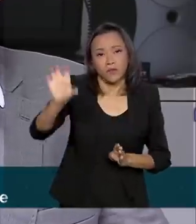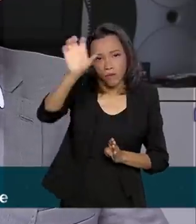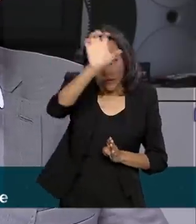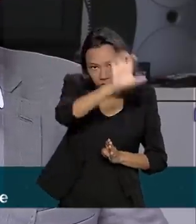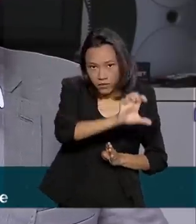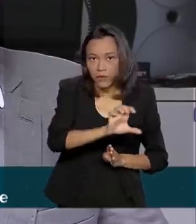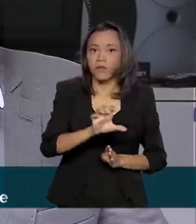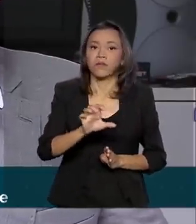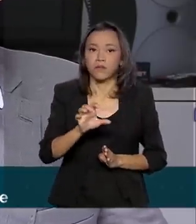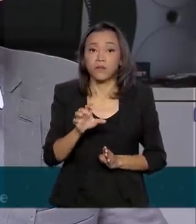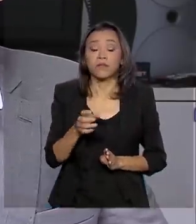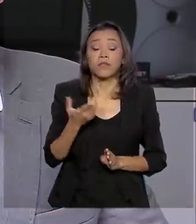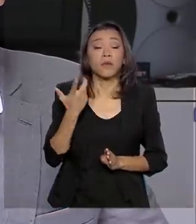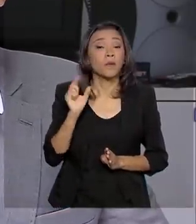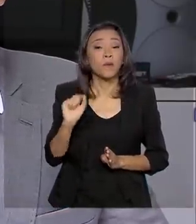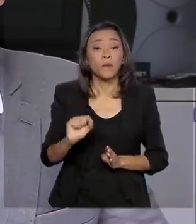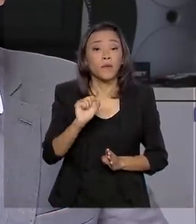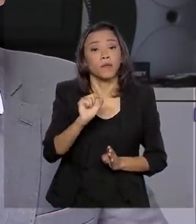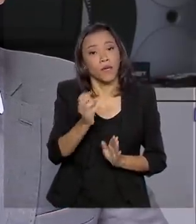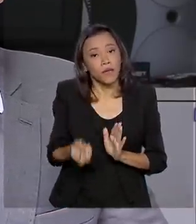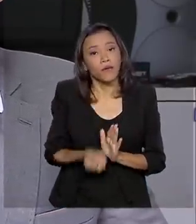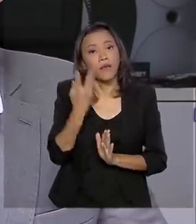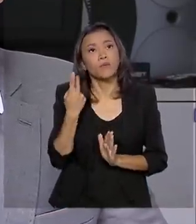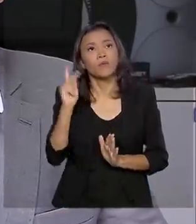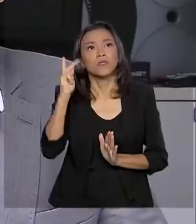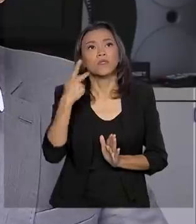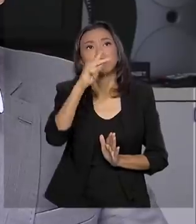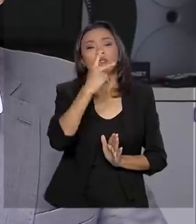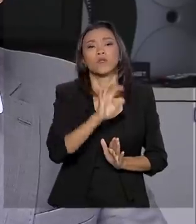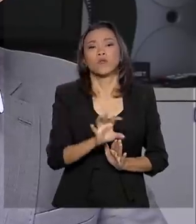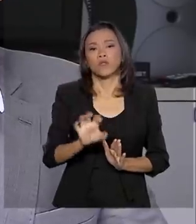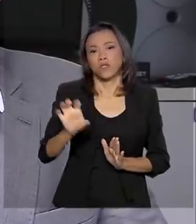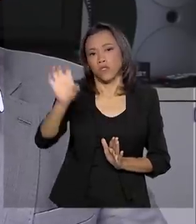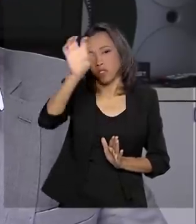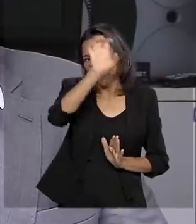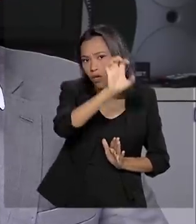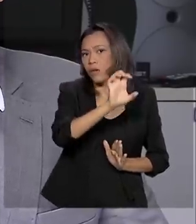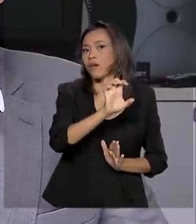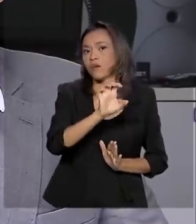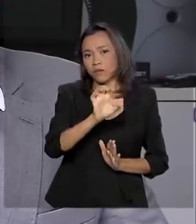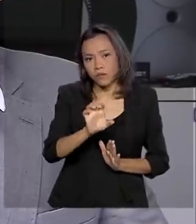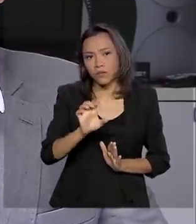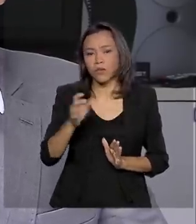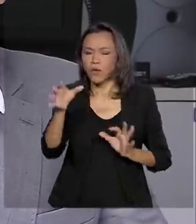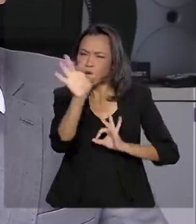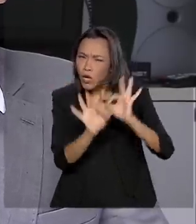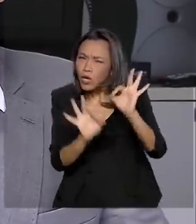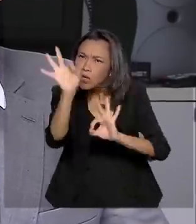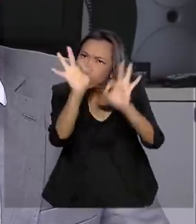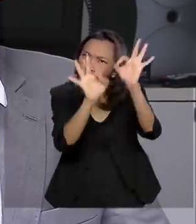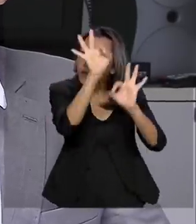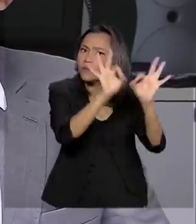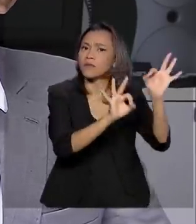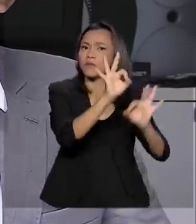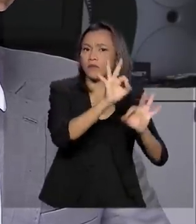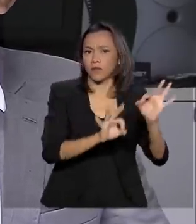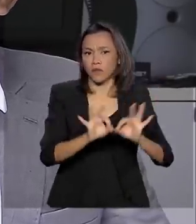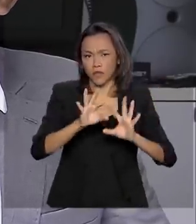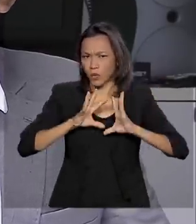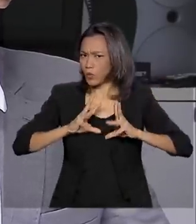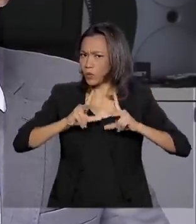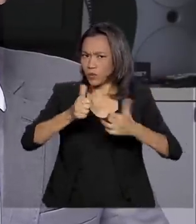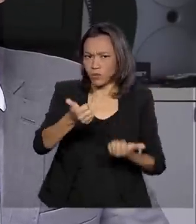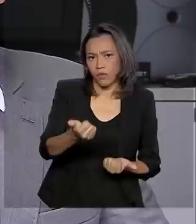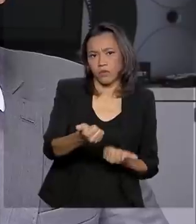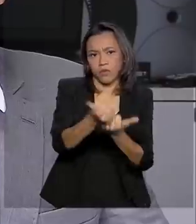para fazer uma implementação em seus estados de uma forma fluida, de uma forma ordenada e planejada e com todo o